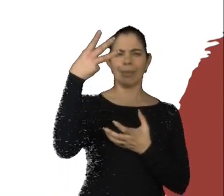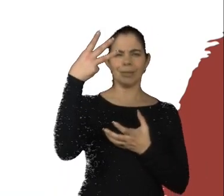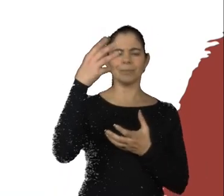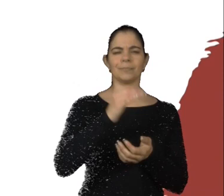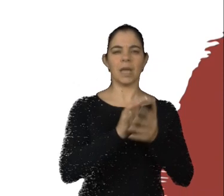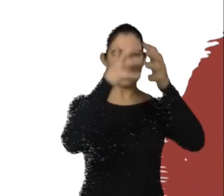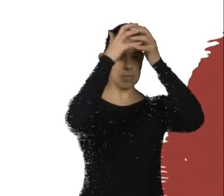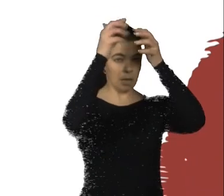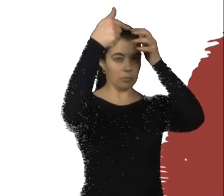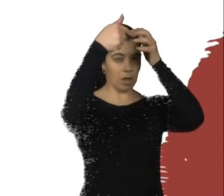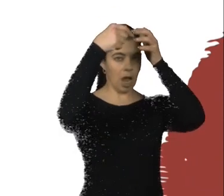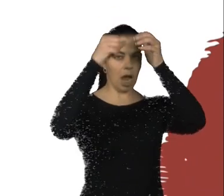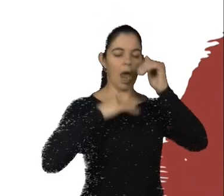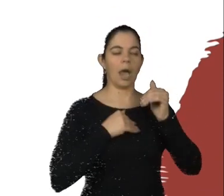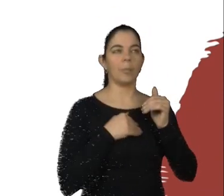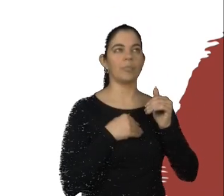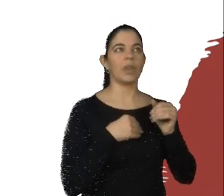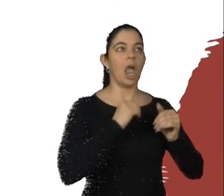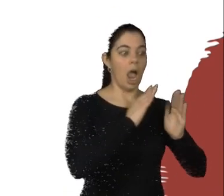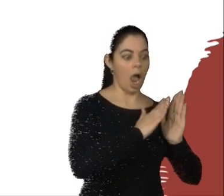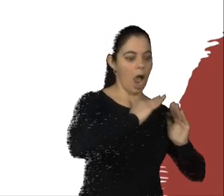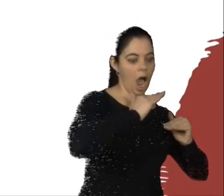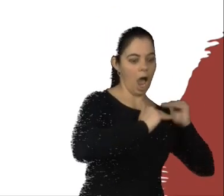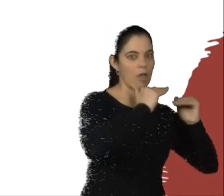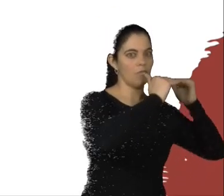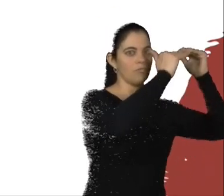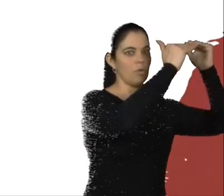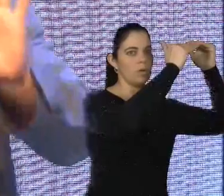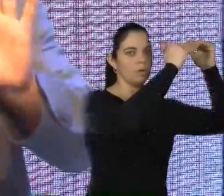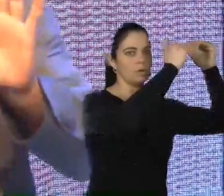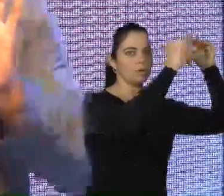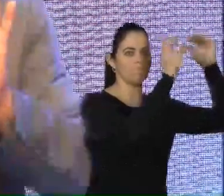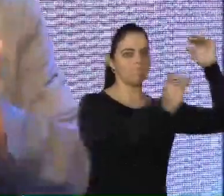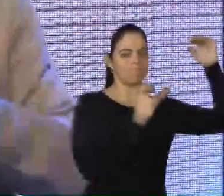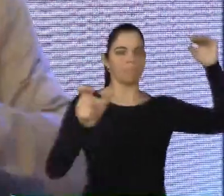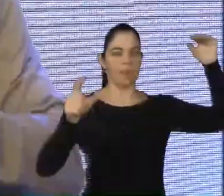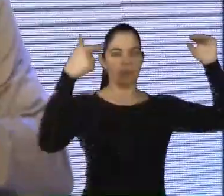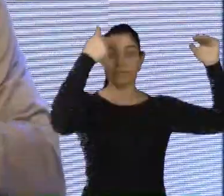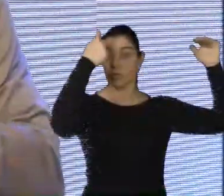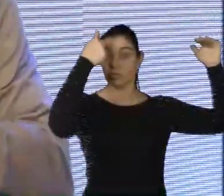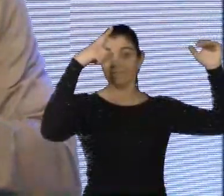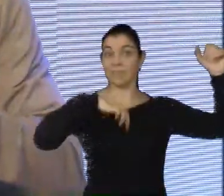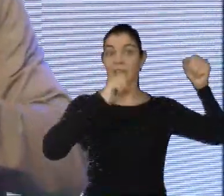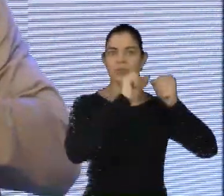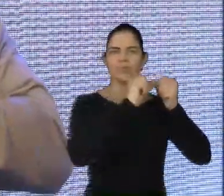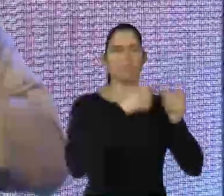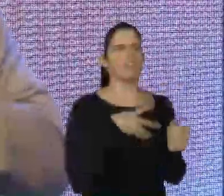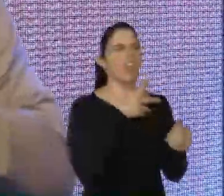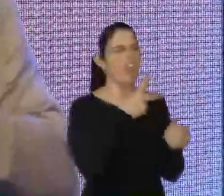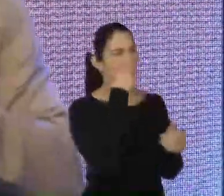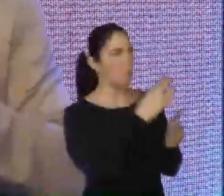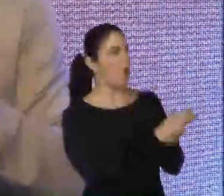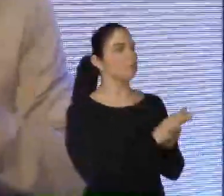devido à própria evolução das espécies, um acúmulo progressivo de tecido cerebral de uma forma organizada, como se fosse uma